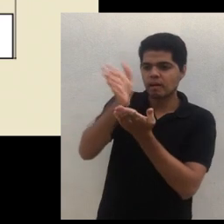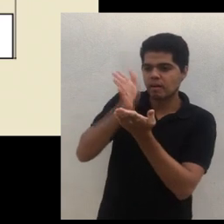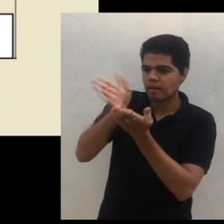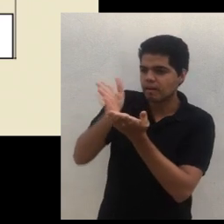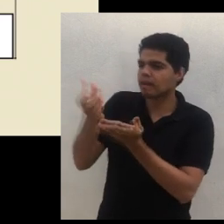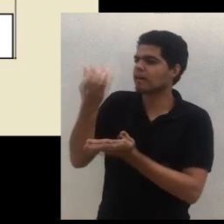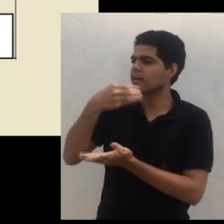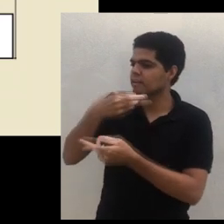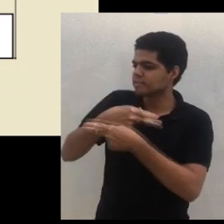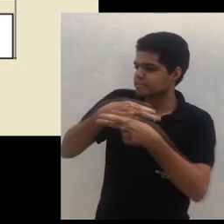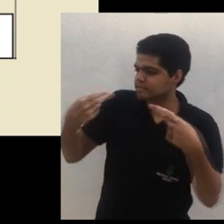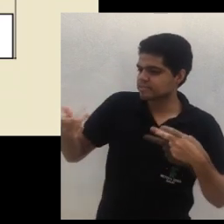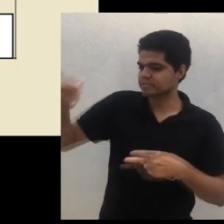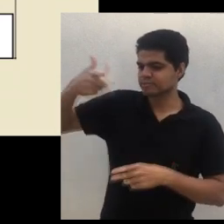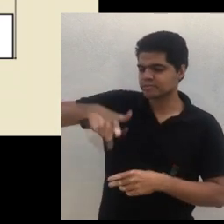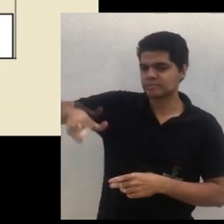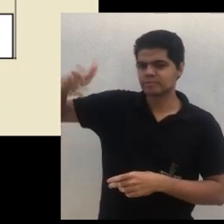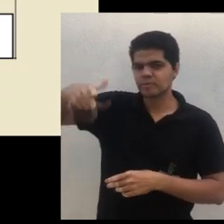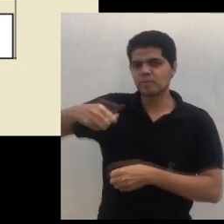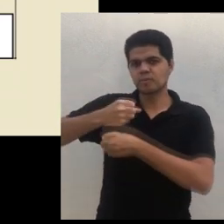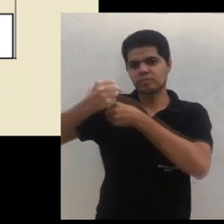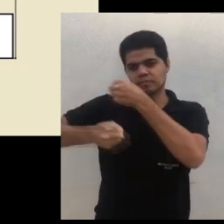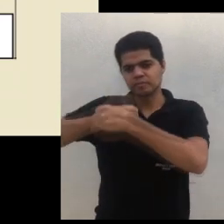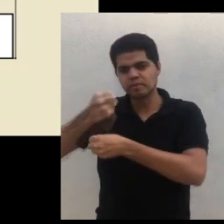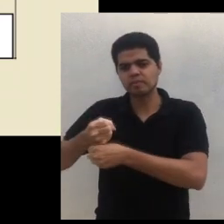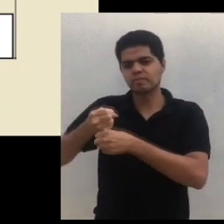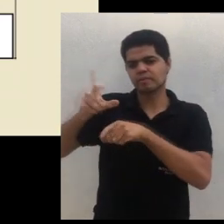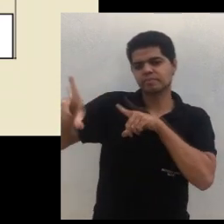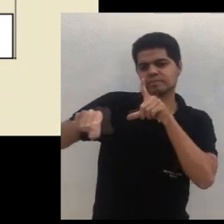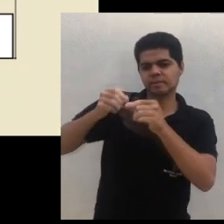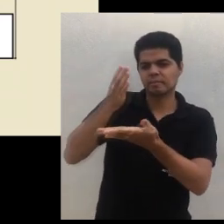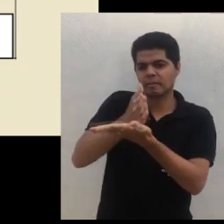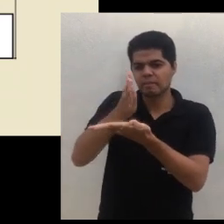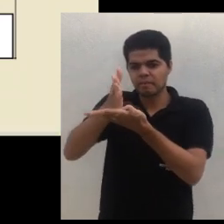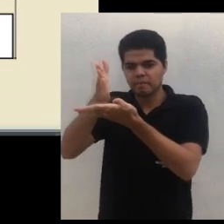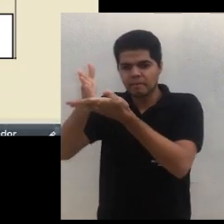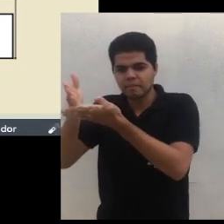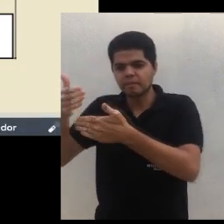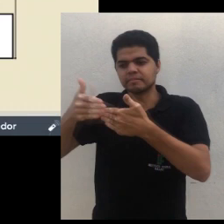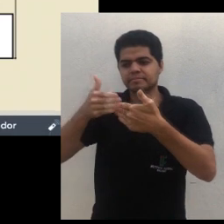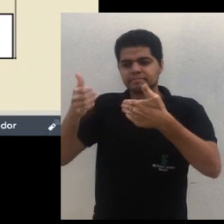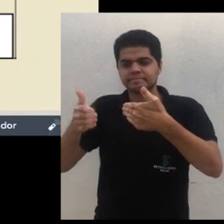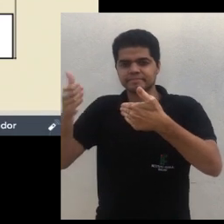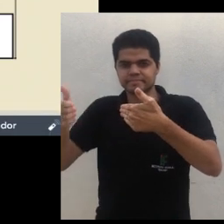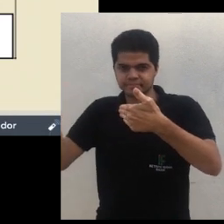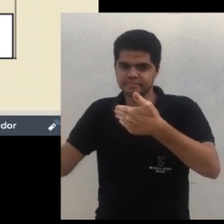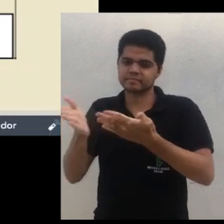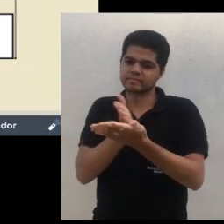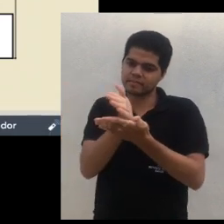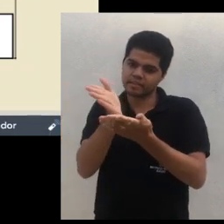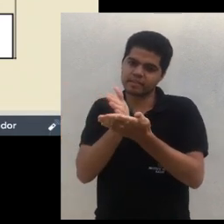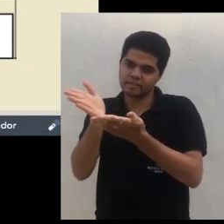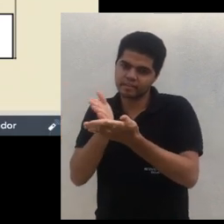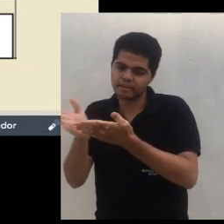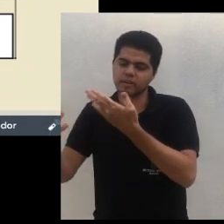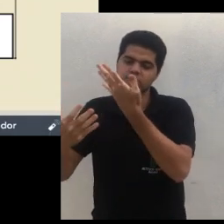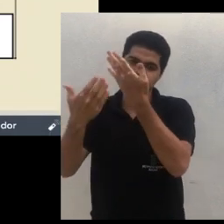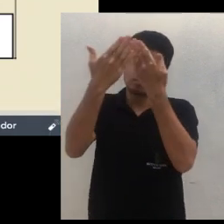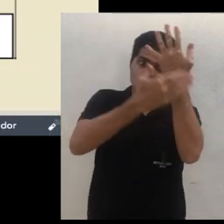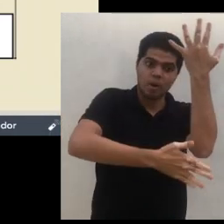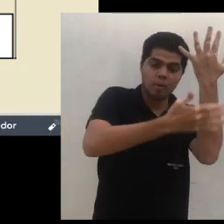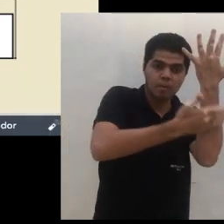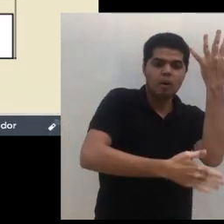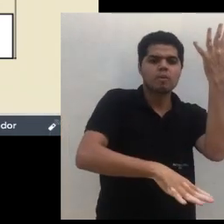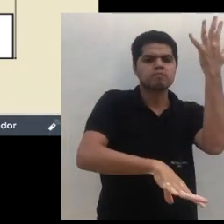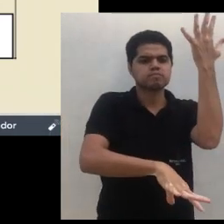vem a linha com alguma espécie arbórea exótico nativa e aí você vai montando o seu sapo. Esse é apenas um exemplo,